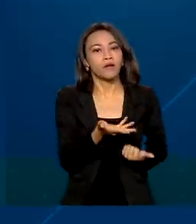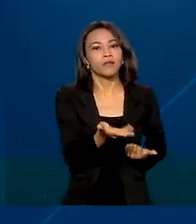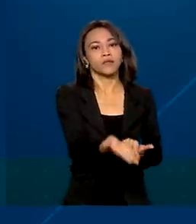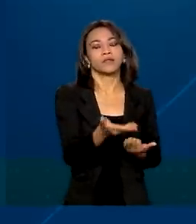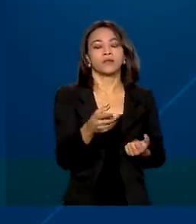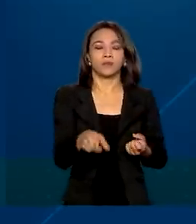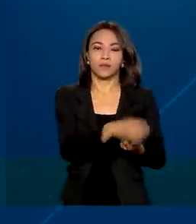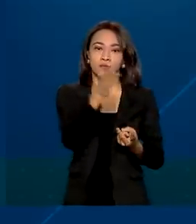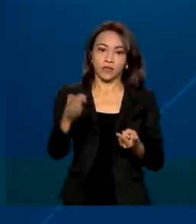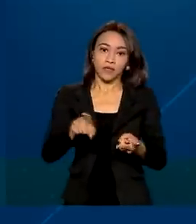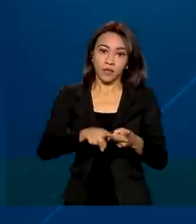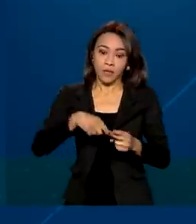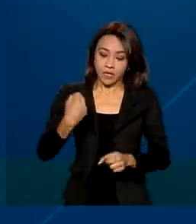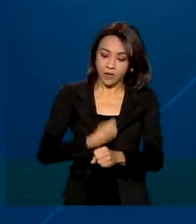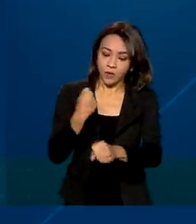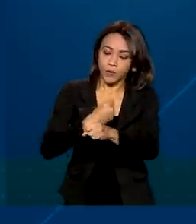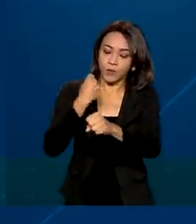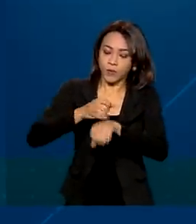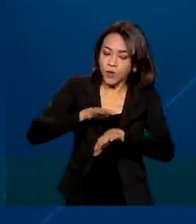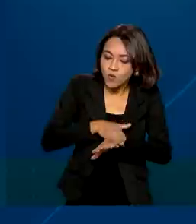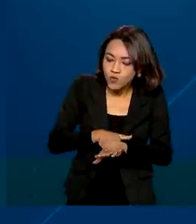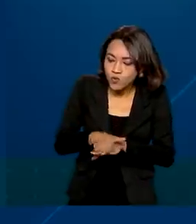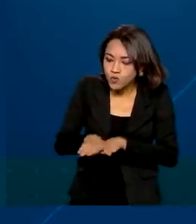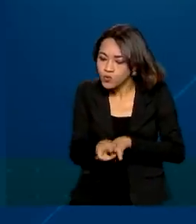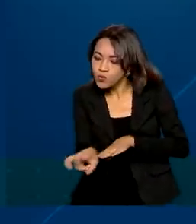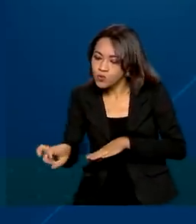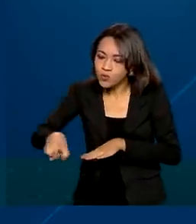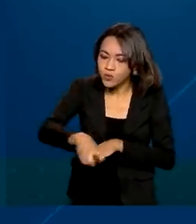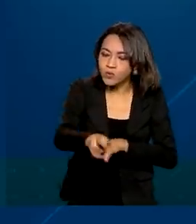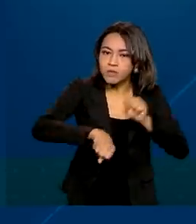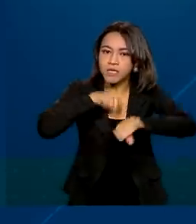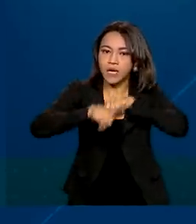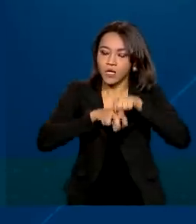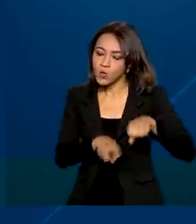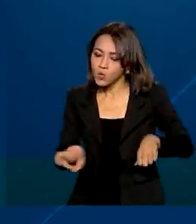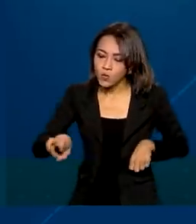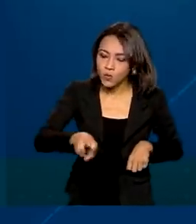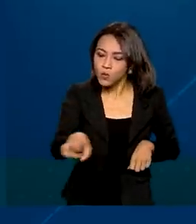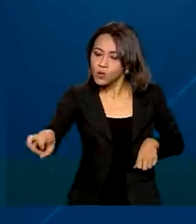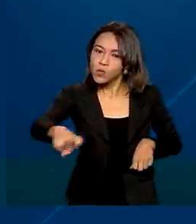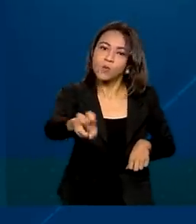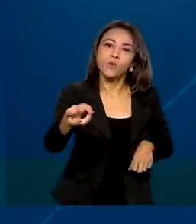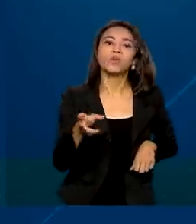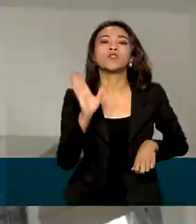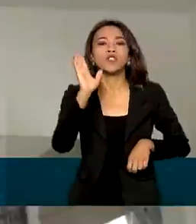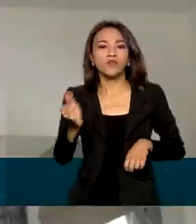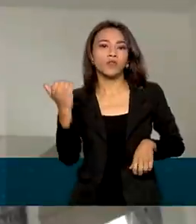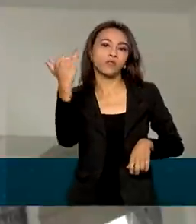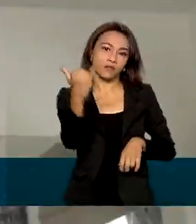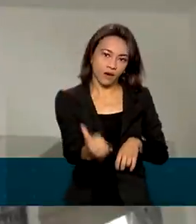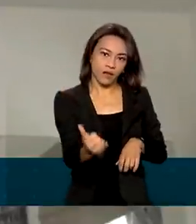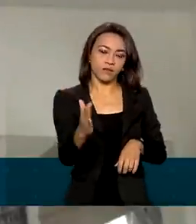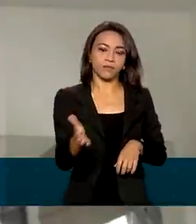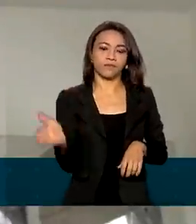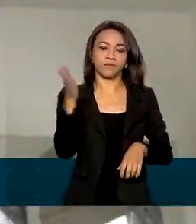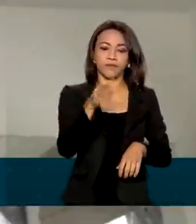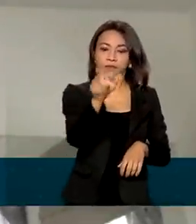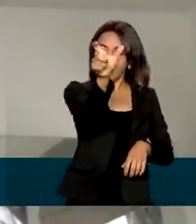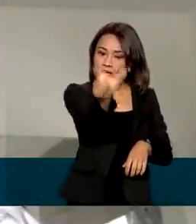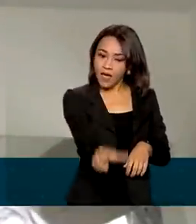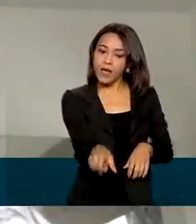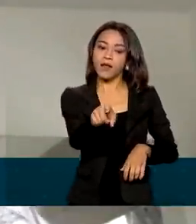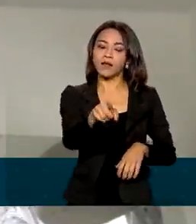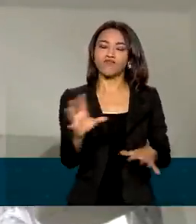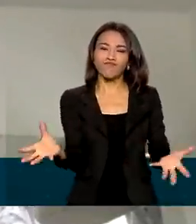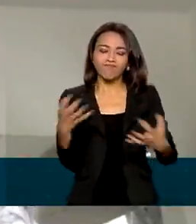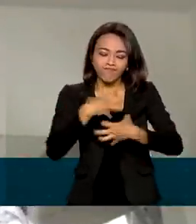das ciclofazes, ciclovias, vias compartilhadas, com a sinalização, que é importantíssima, já foi destacada na fala da Senatran. Foi para enfrentar o luto